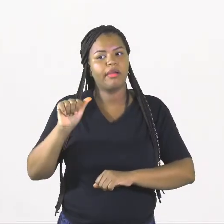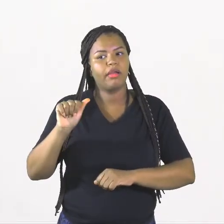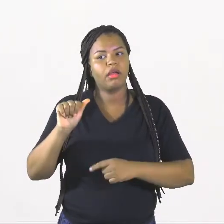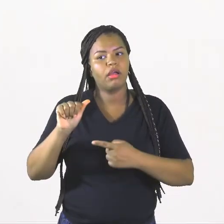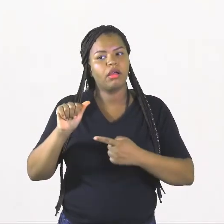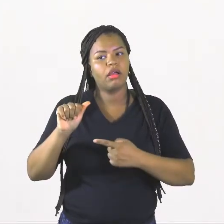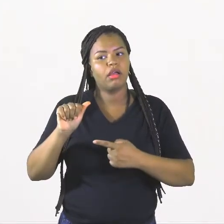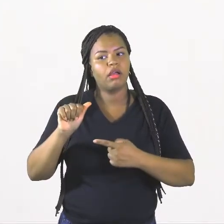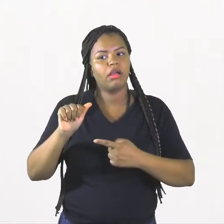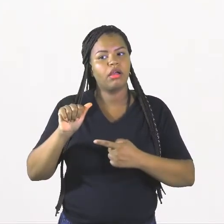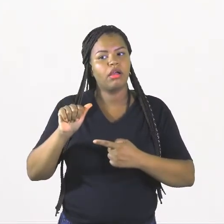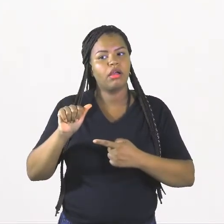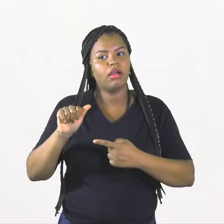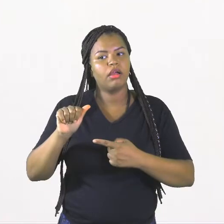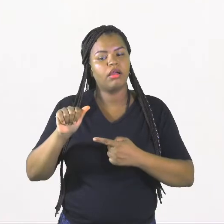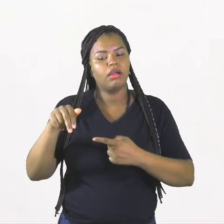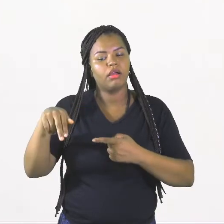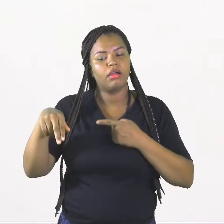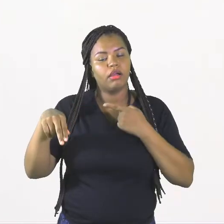Cã. Cã.